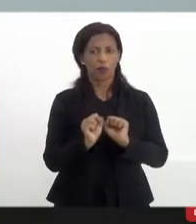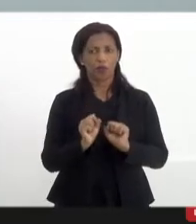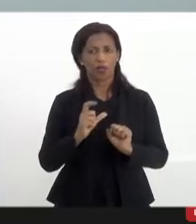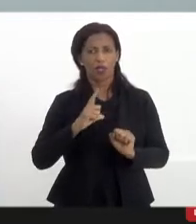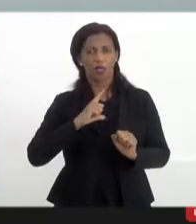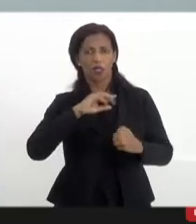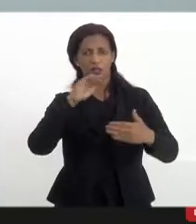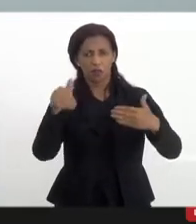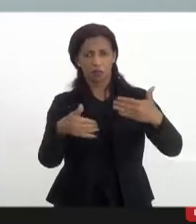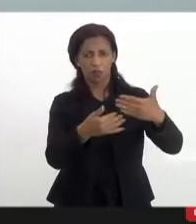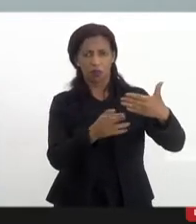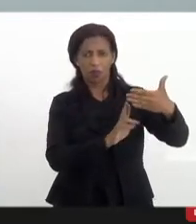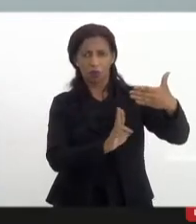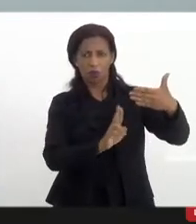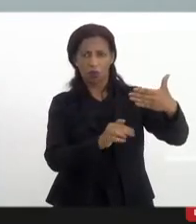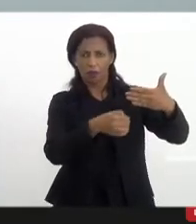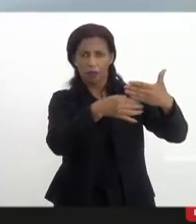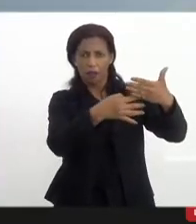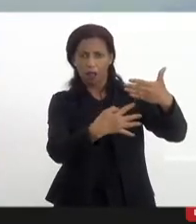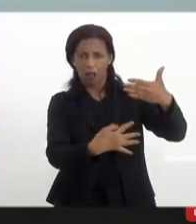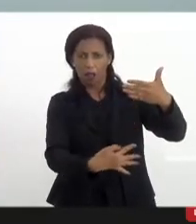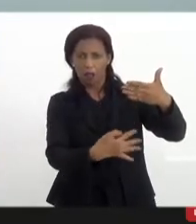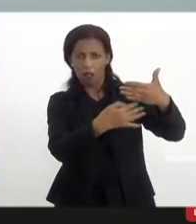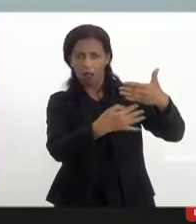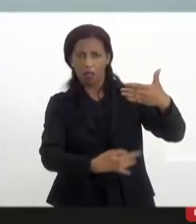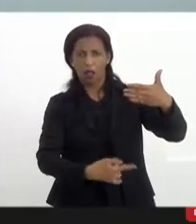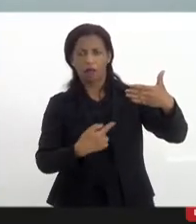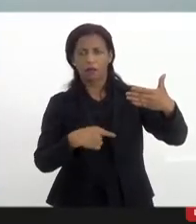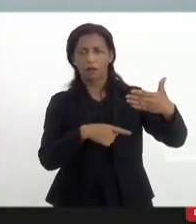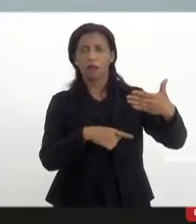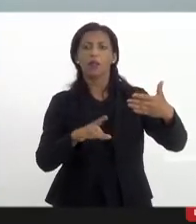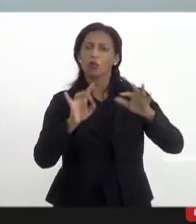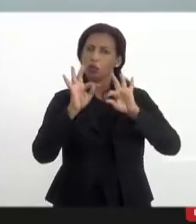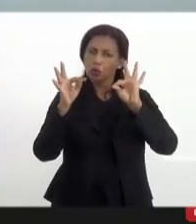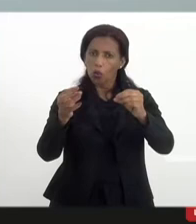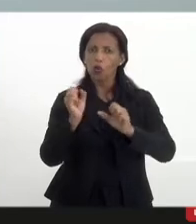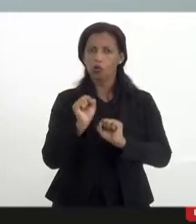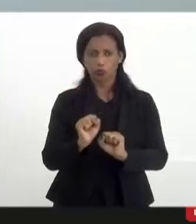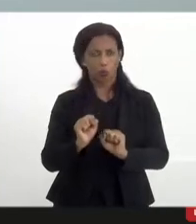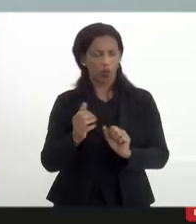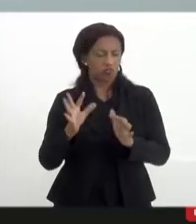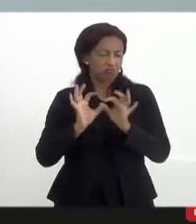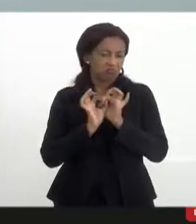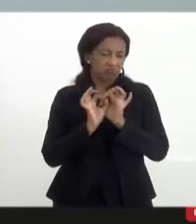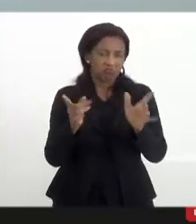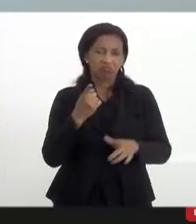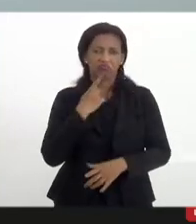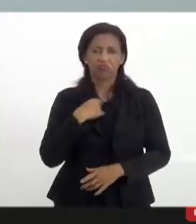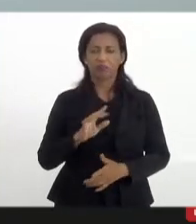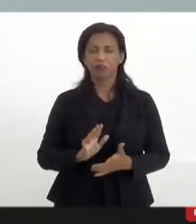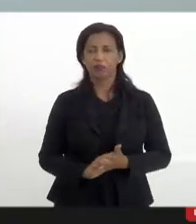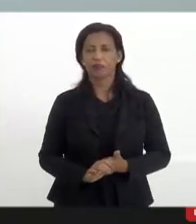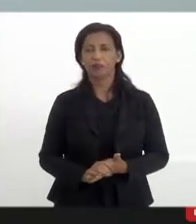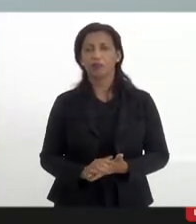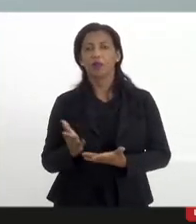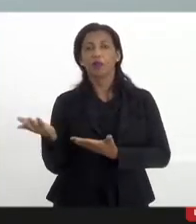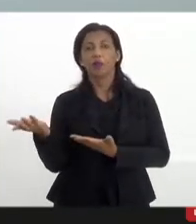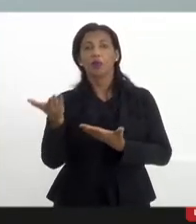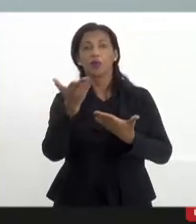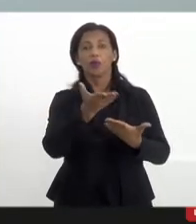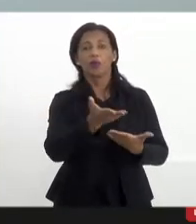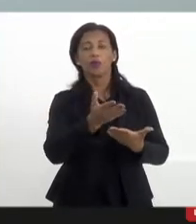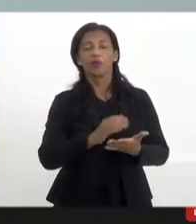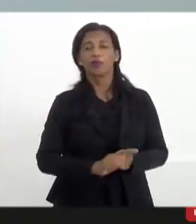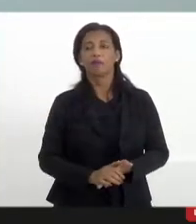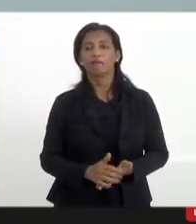pudessem, de alguma forma, contribuir nessa direção, evidentemente que todos podem se manifestar do jeito que bem entenderem. Então, eu passo aqui a palavra,